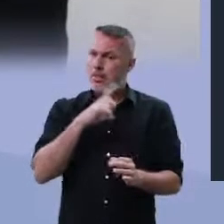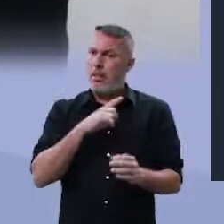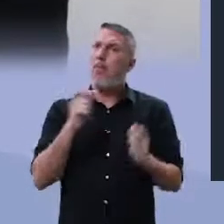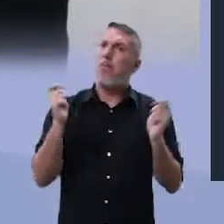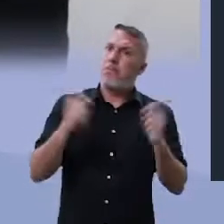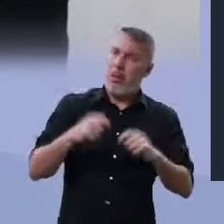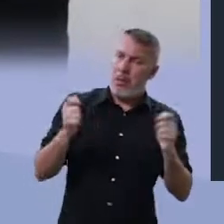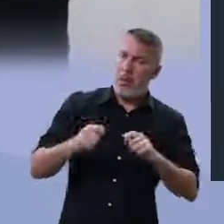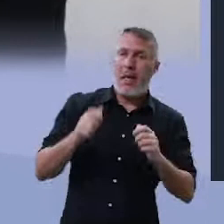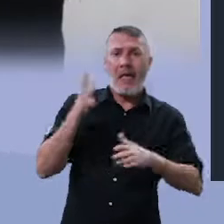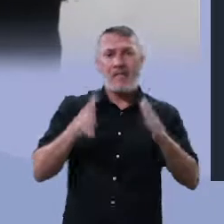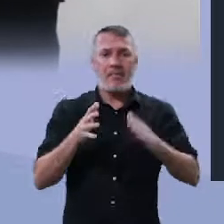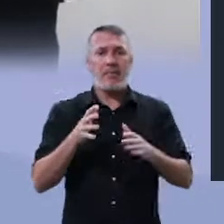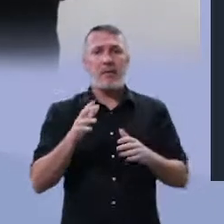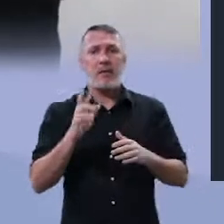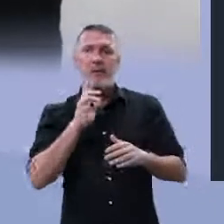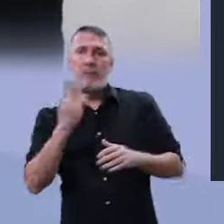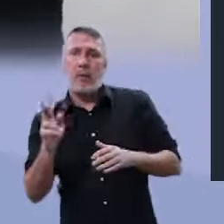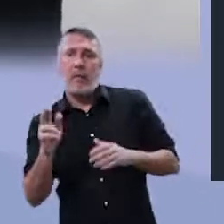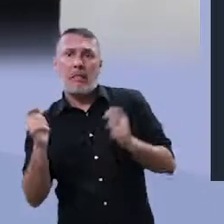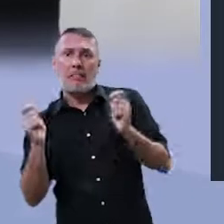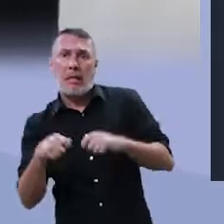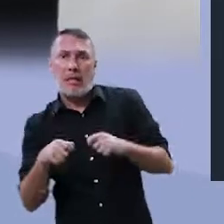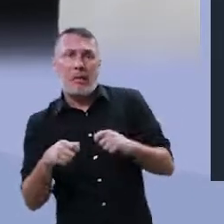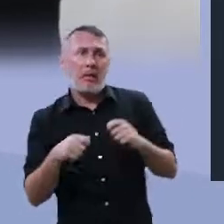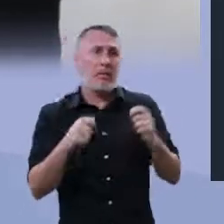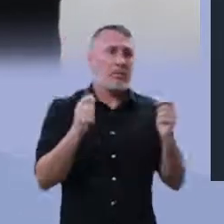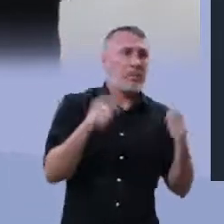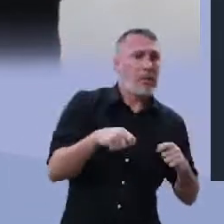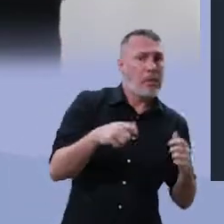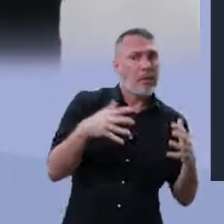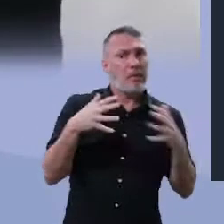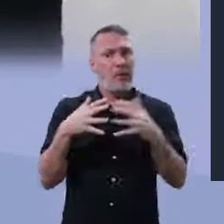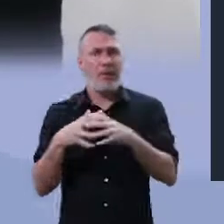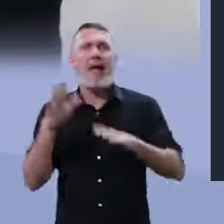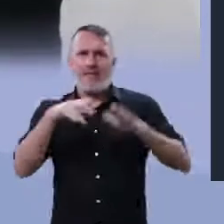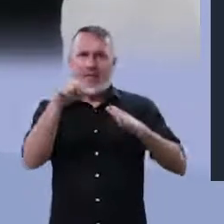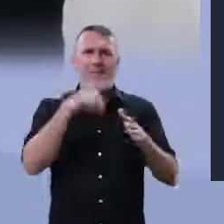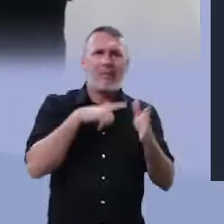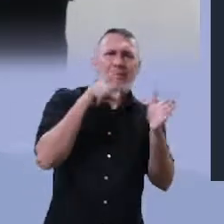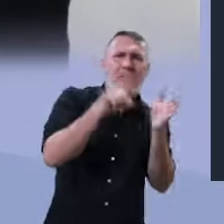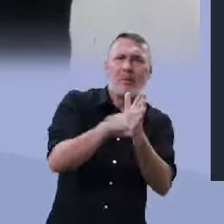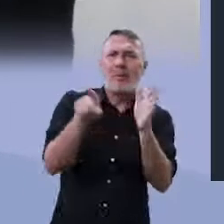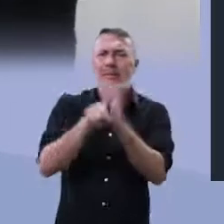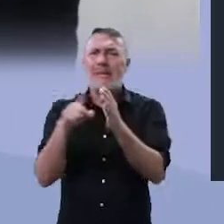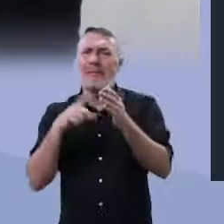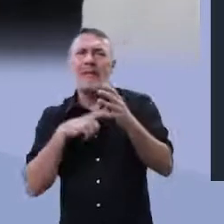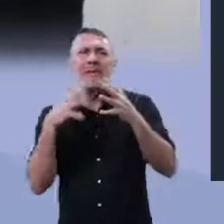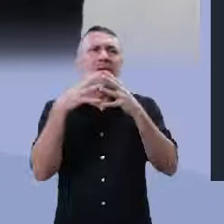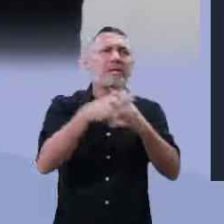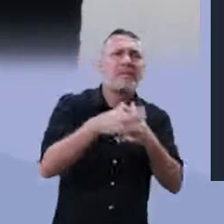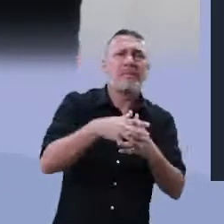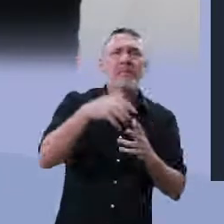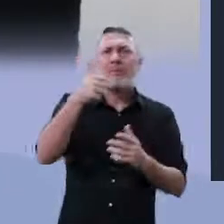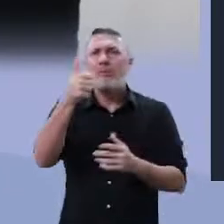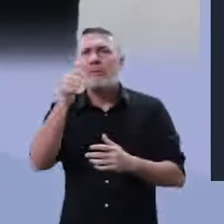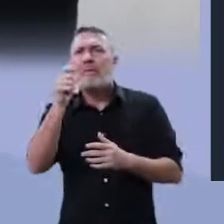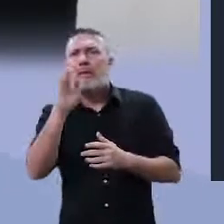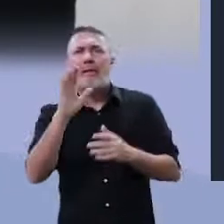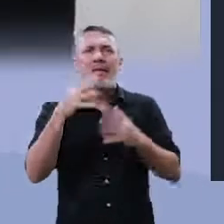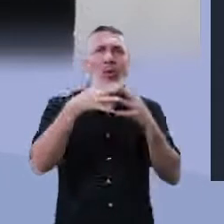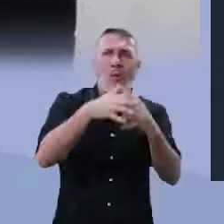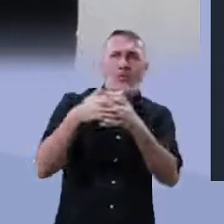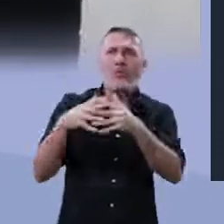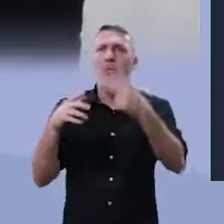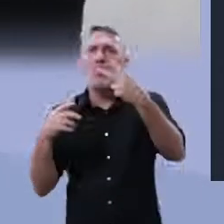possibilidade de a outra resposta ser possível? Há. Muitas questões aparecem com duas alternativas, sendo